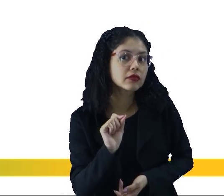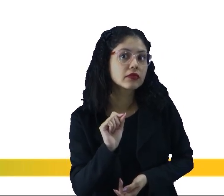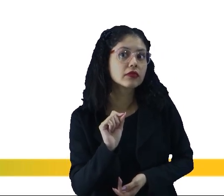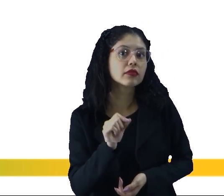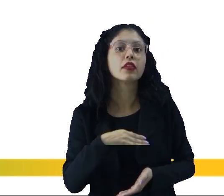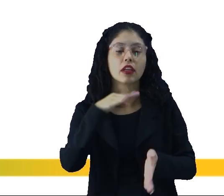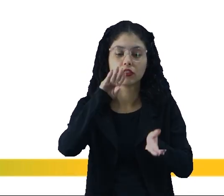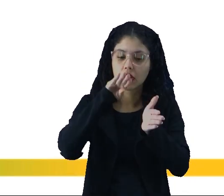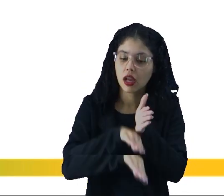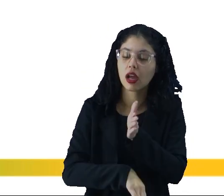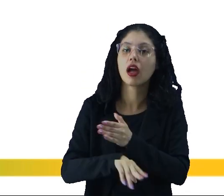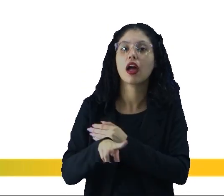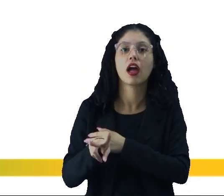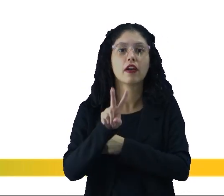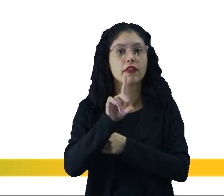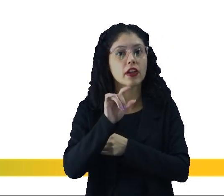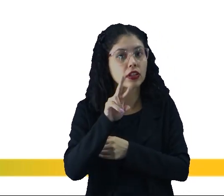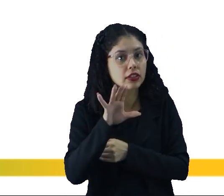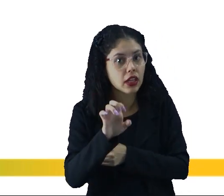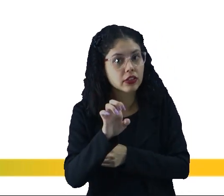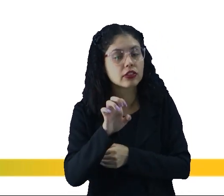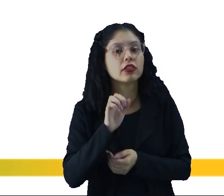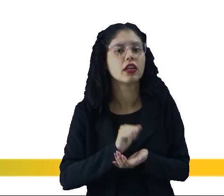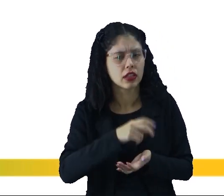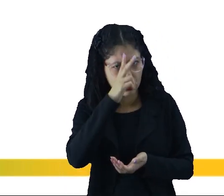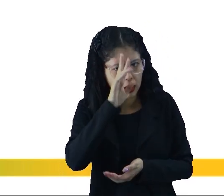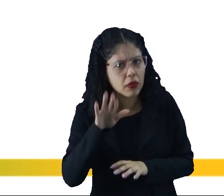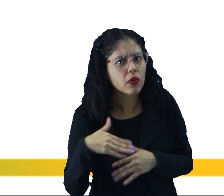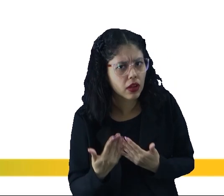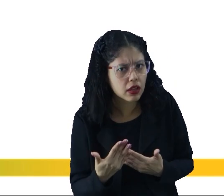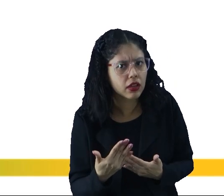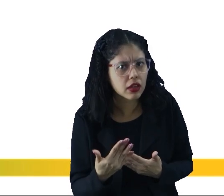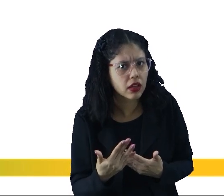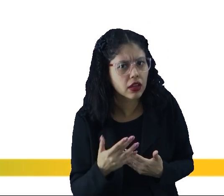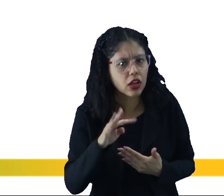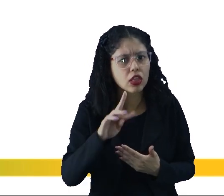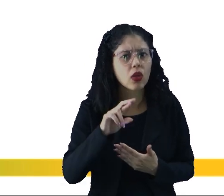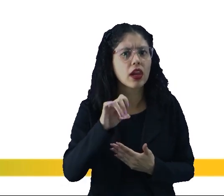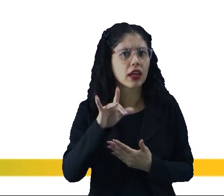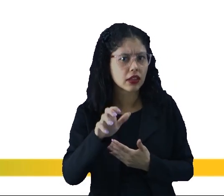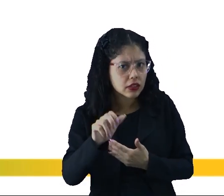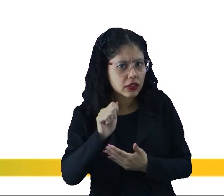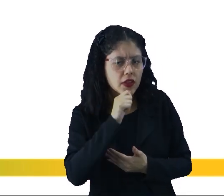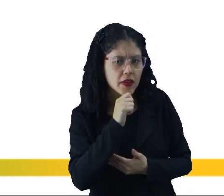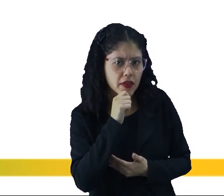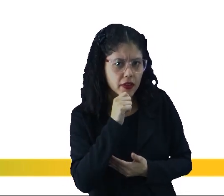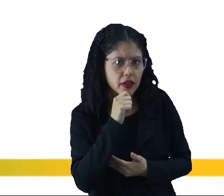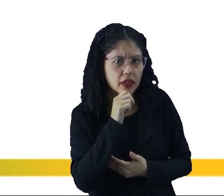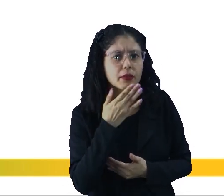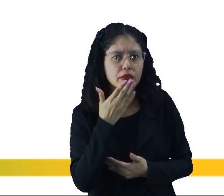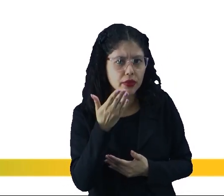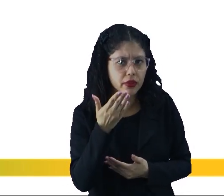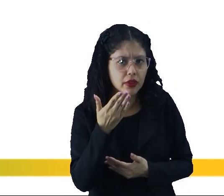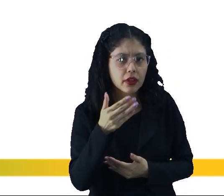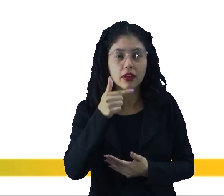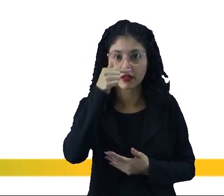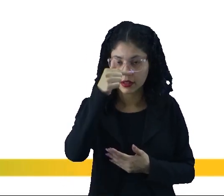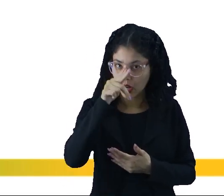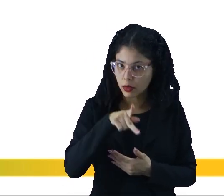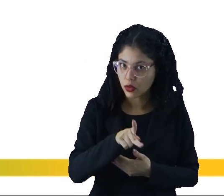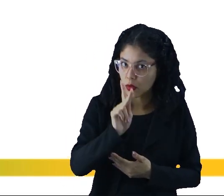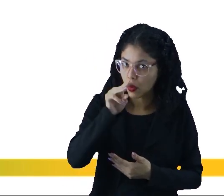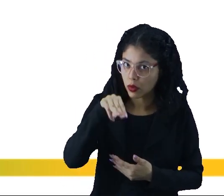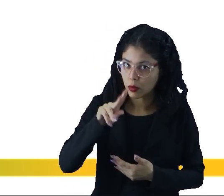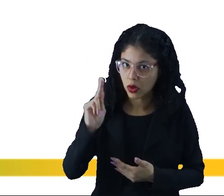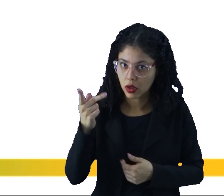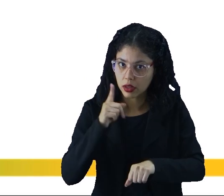descontar a velocidade de tolerância você lembra qual era a velocidade de tolerância lá que ele pediu para descontar? 7